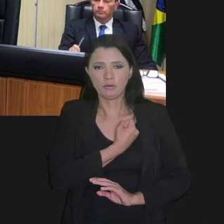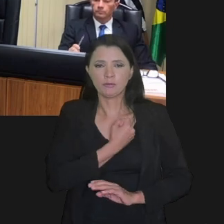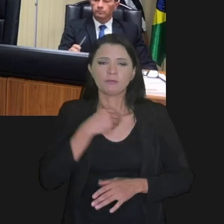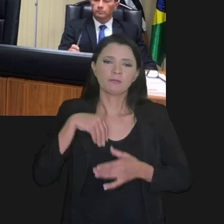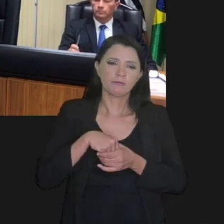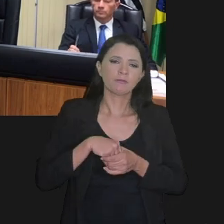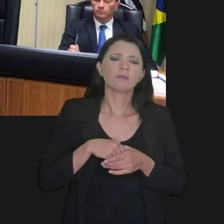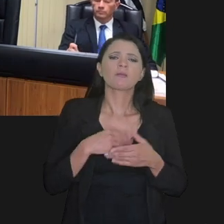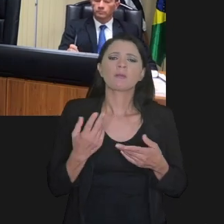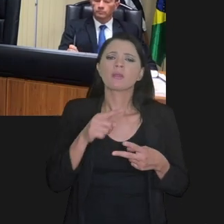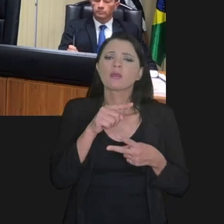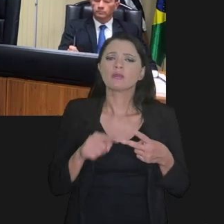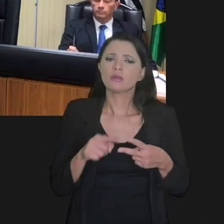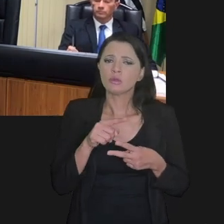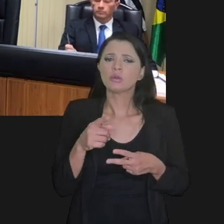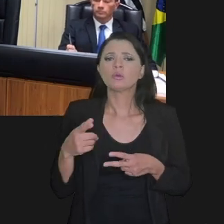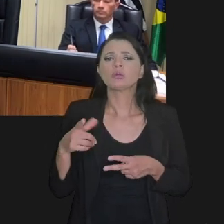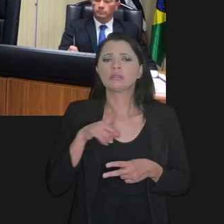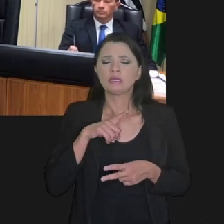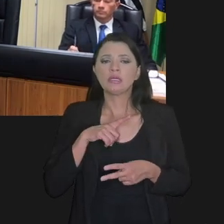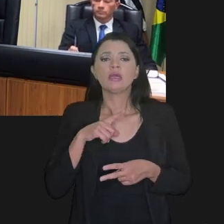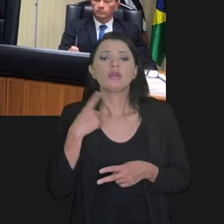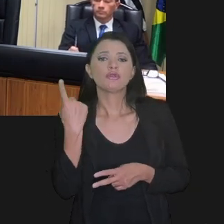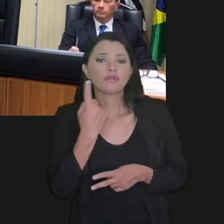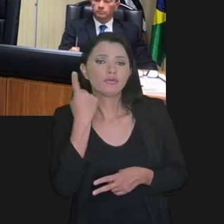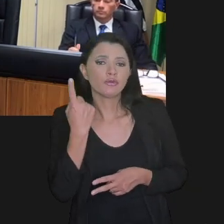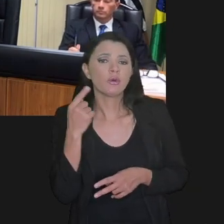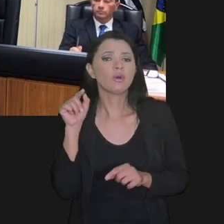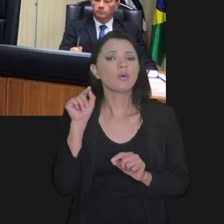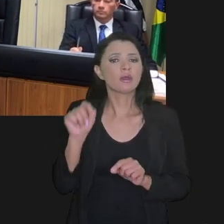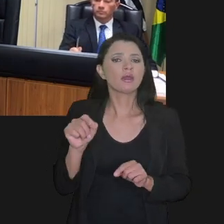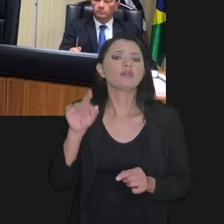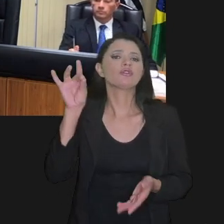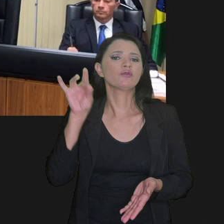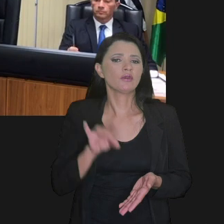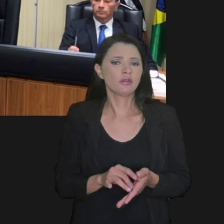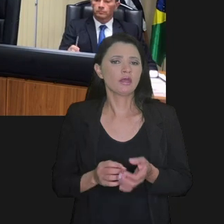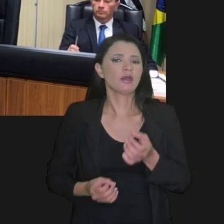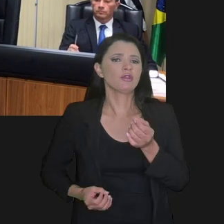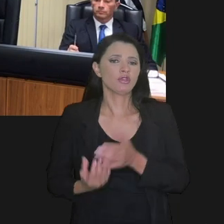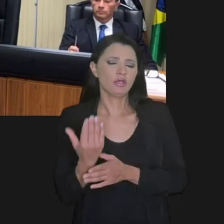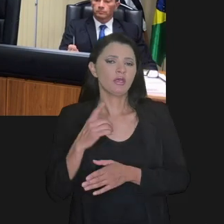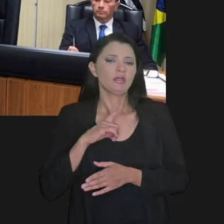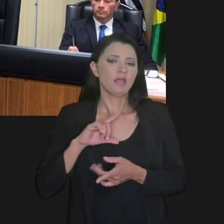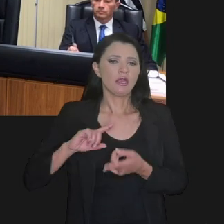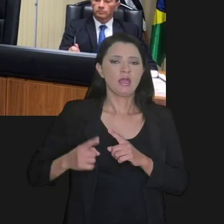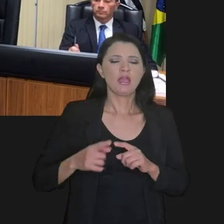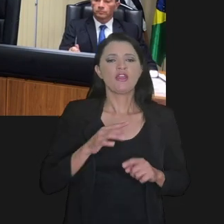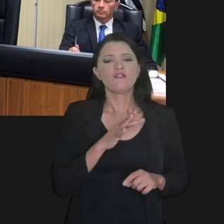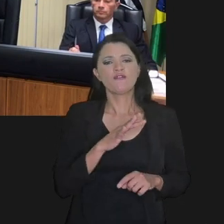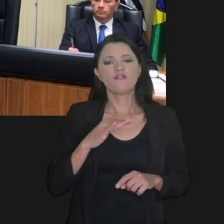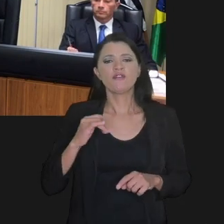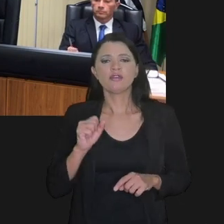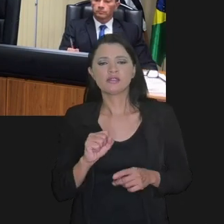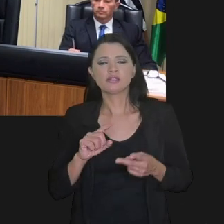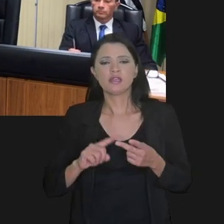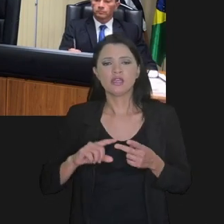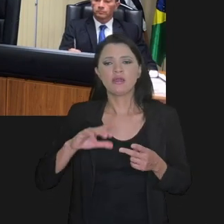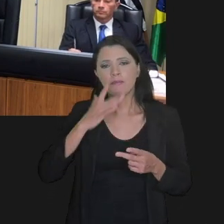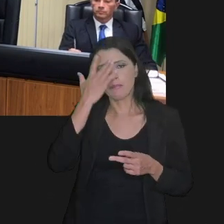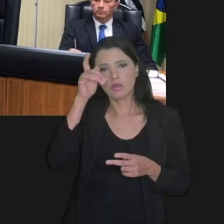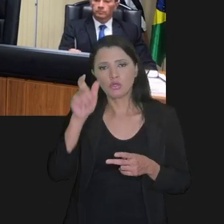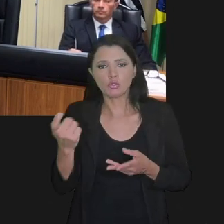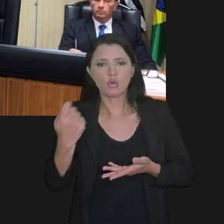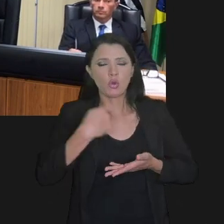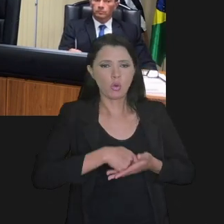As modalidades de transação são essas duas ou por um e a individual, que é aquela que realmente estabelece uma mesa entre físico e